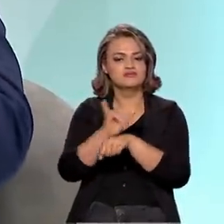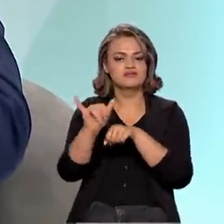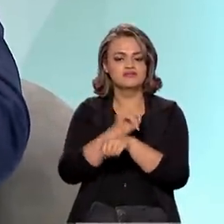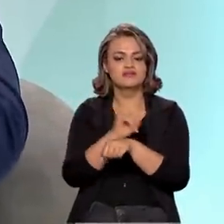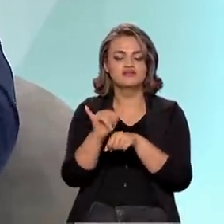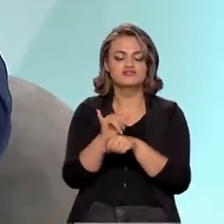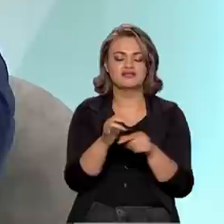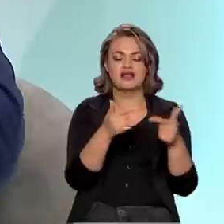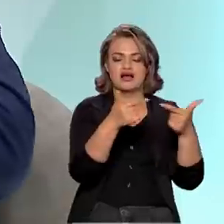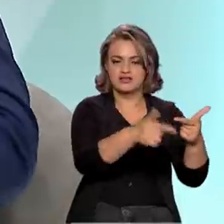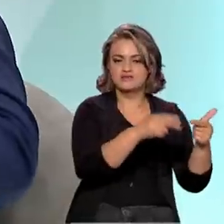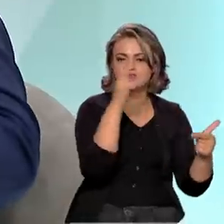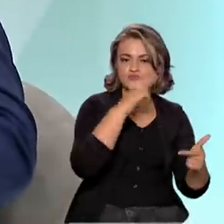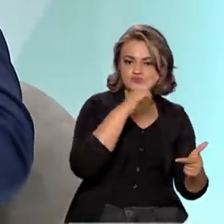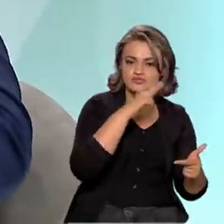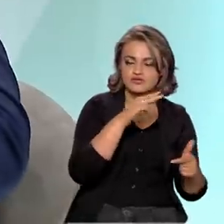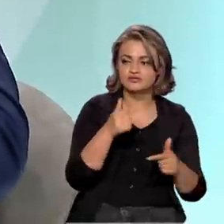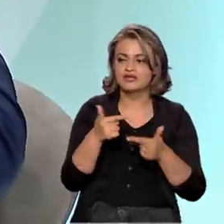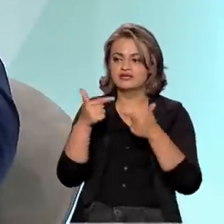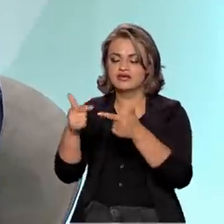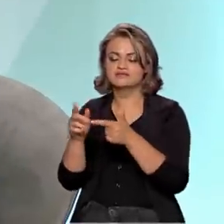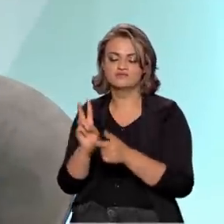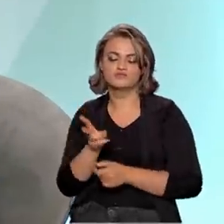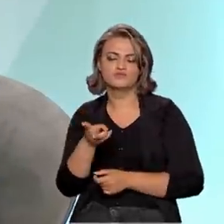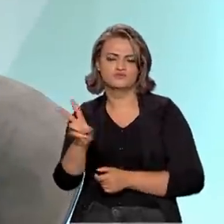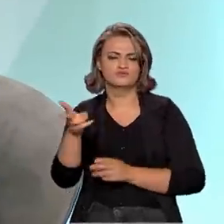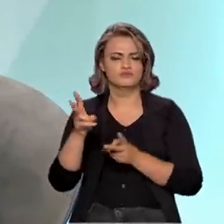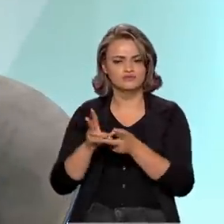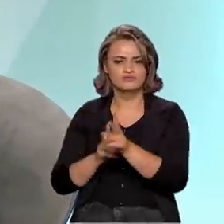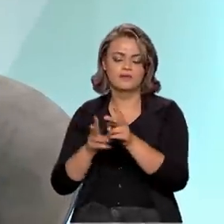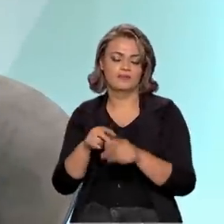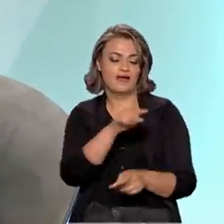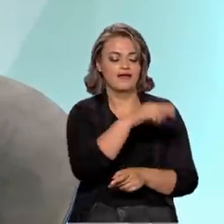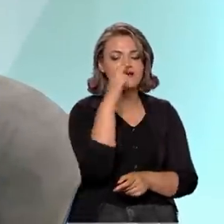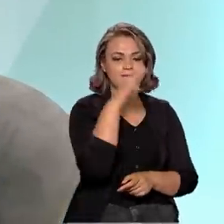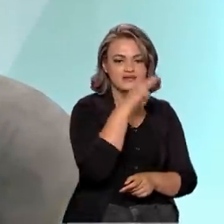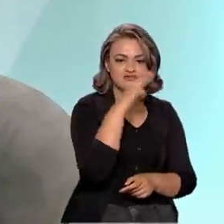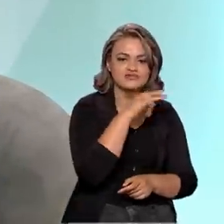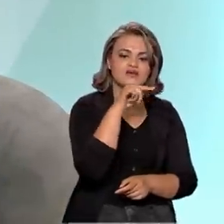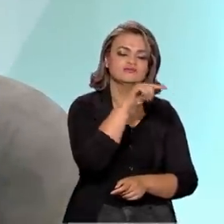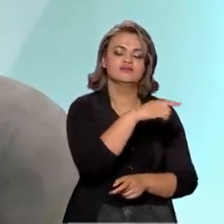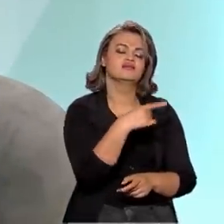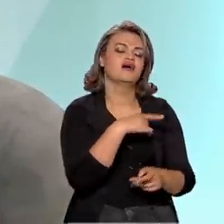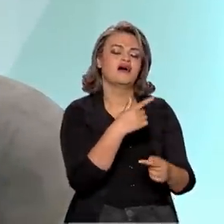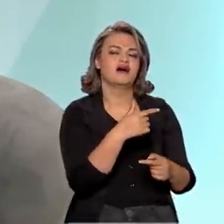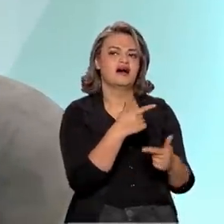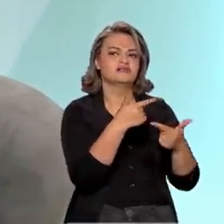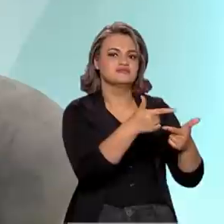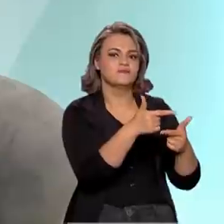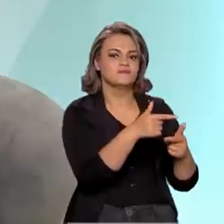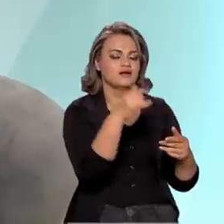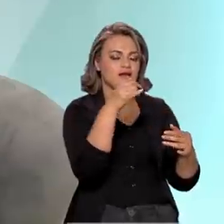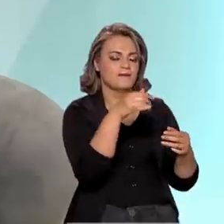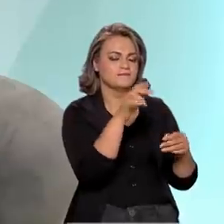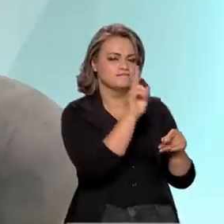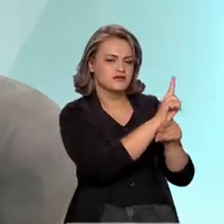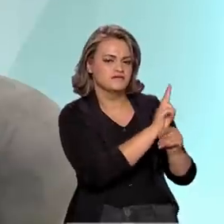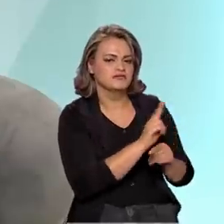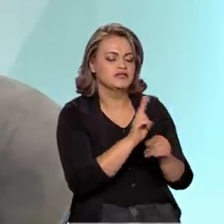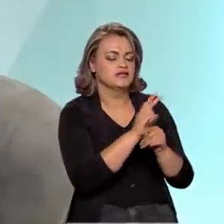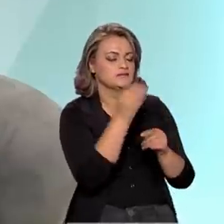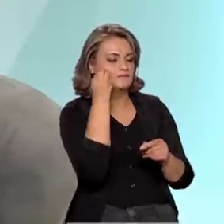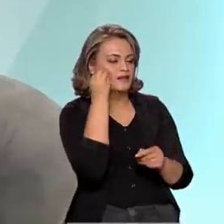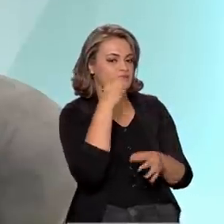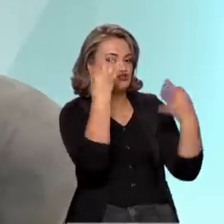em ações emergenciais e ações continuadas. Em ações emergenciais, nós temos ações para prevenção, ação para testes